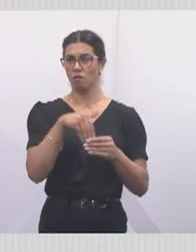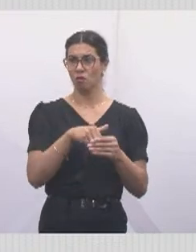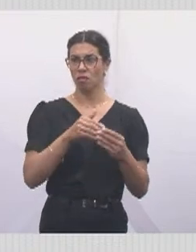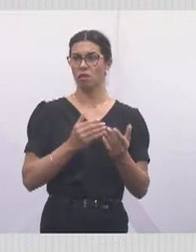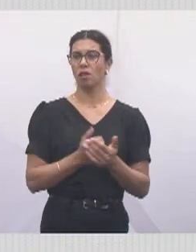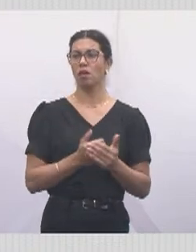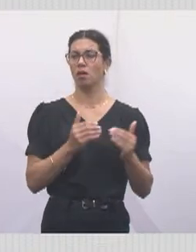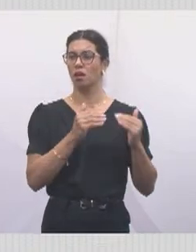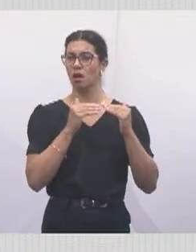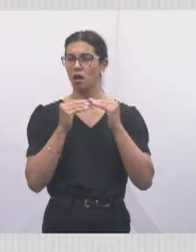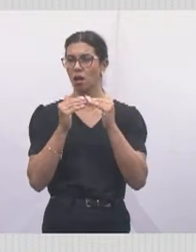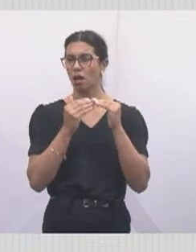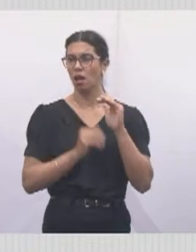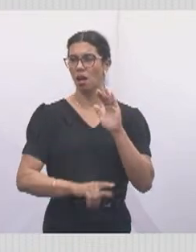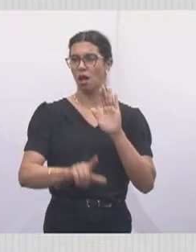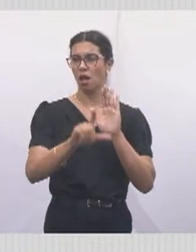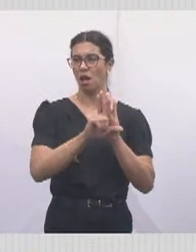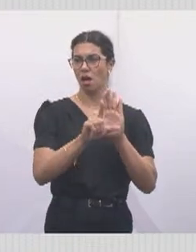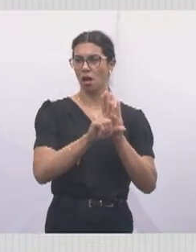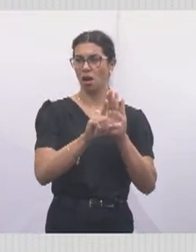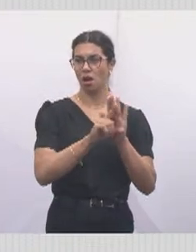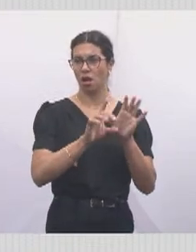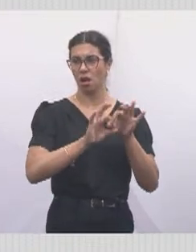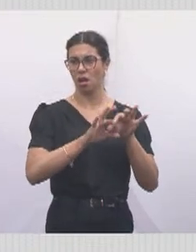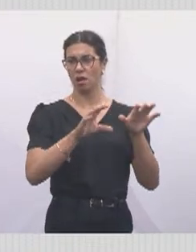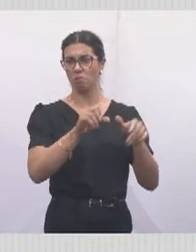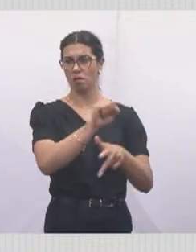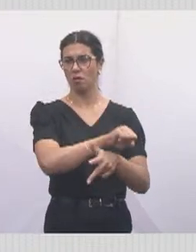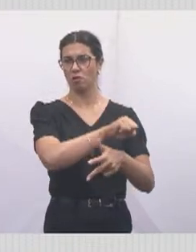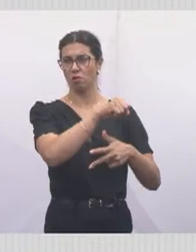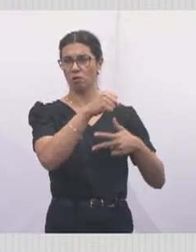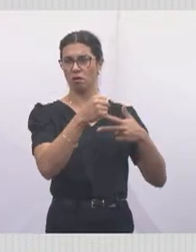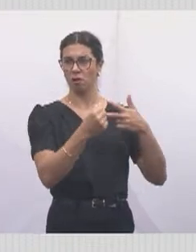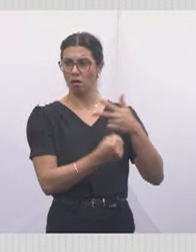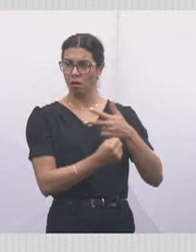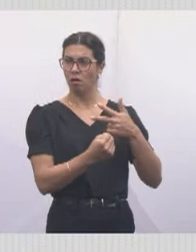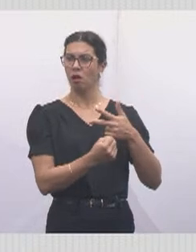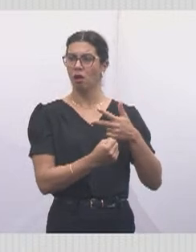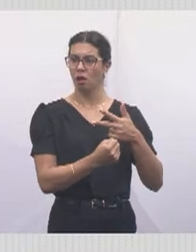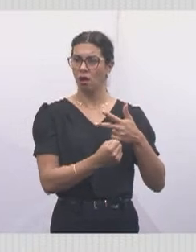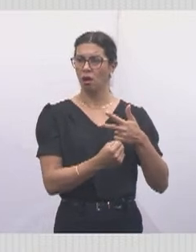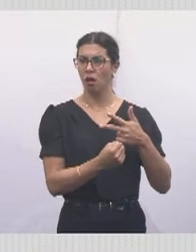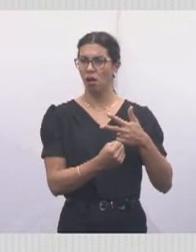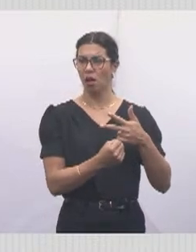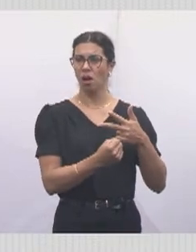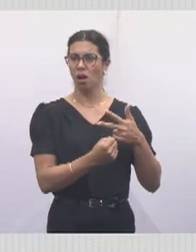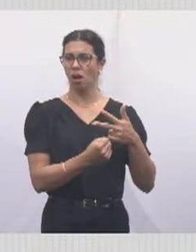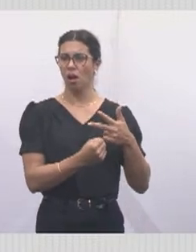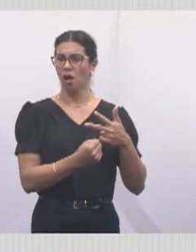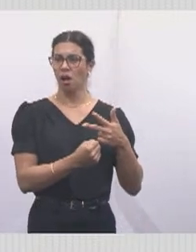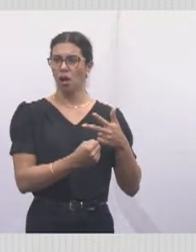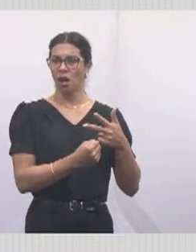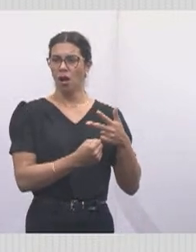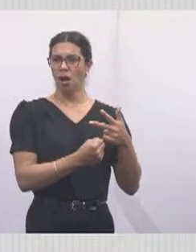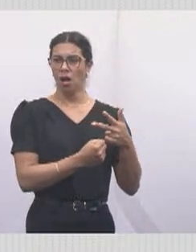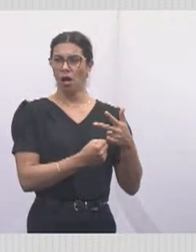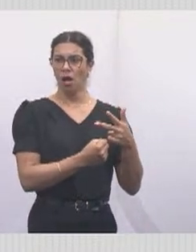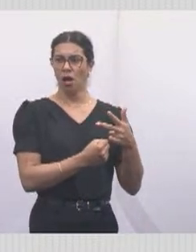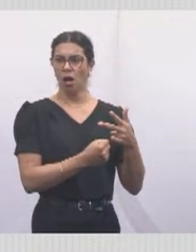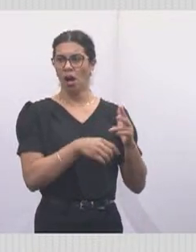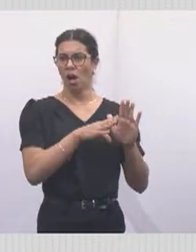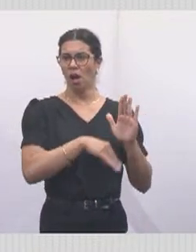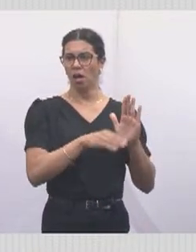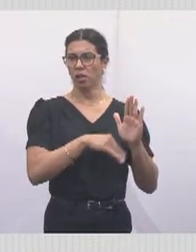favorável à lei que autoriza o Poder Executivo, a Prefeitura, a conceder a anistia de multas e juros de